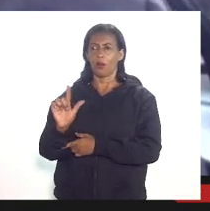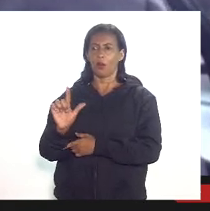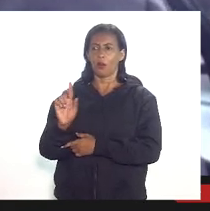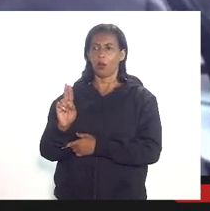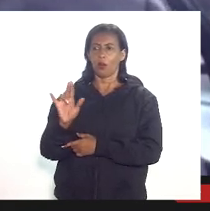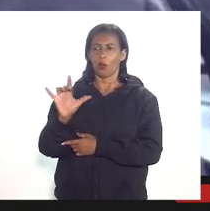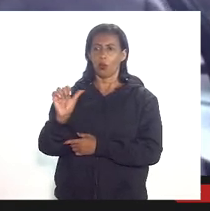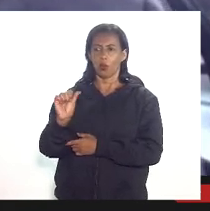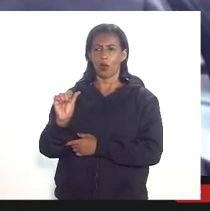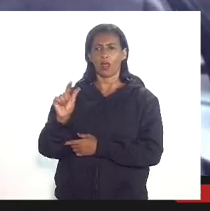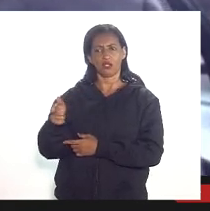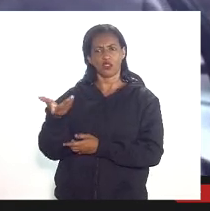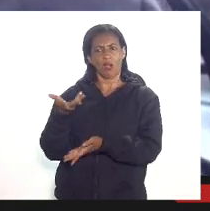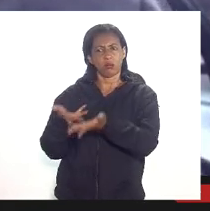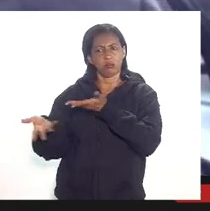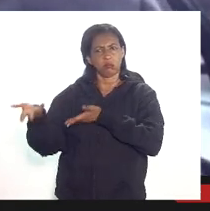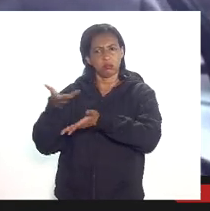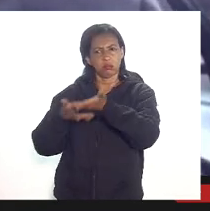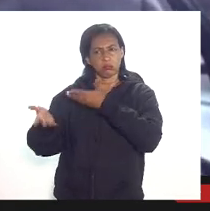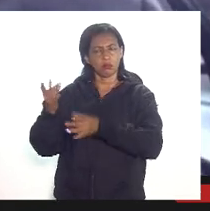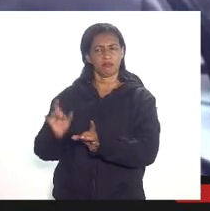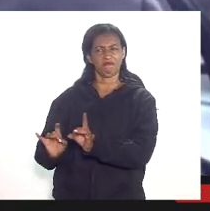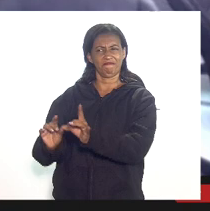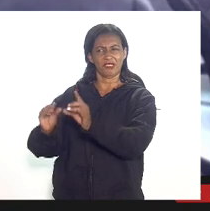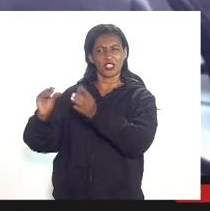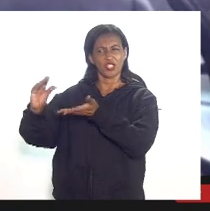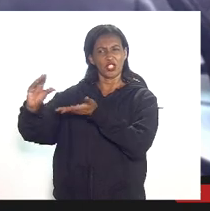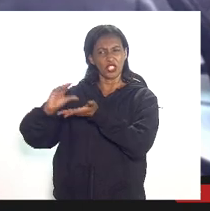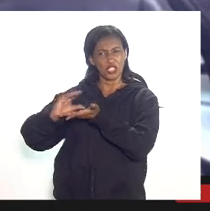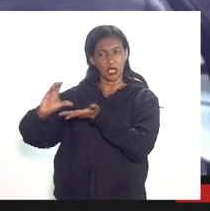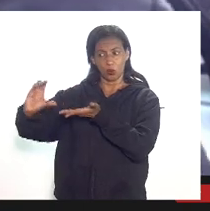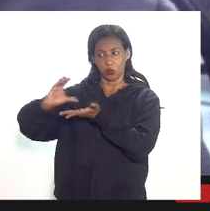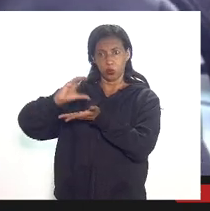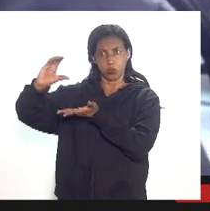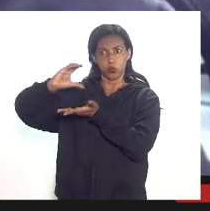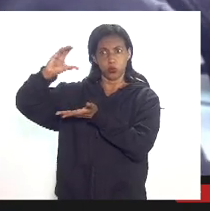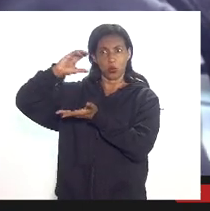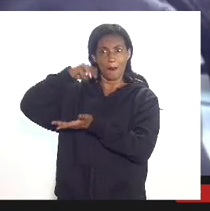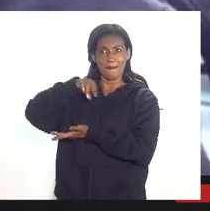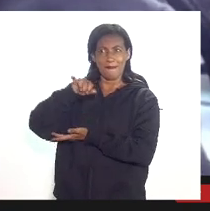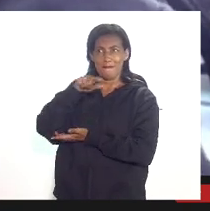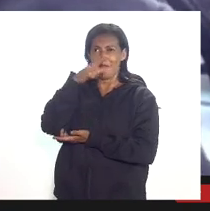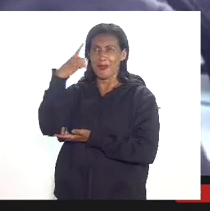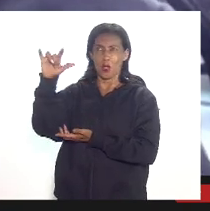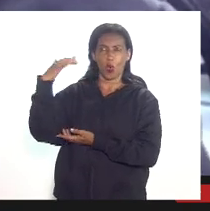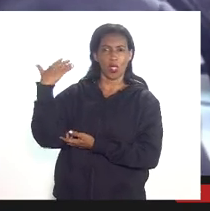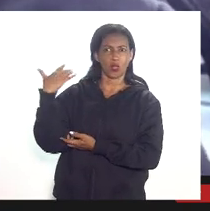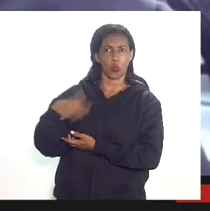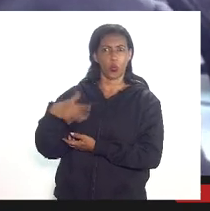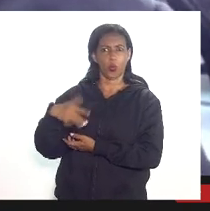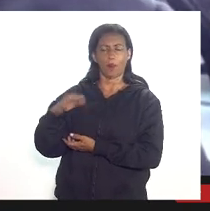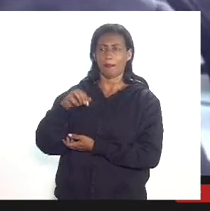participação especial gera muito dinheiro milhões reais a título de